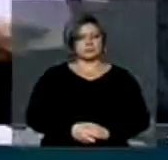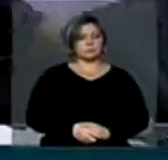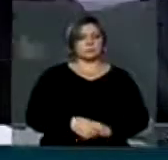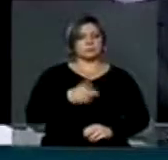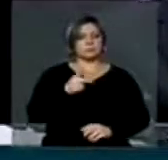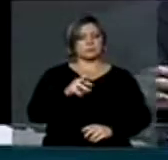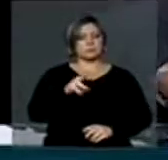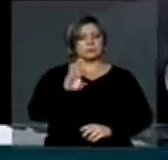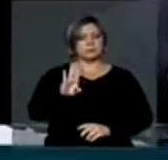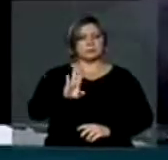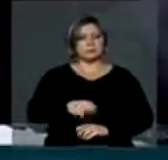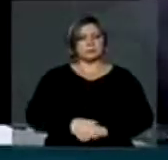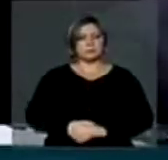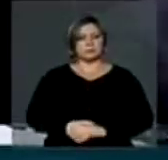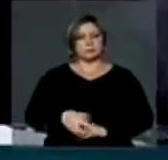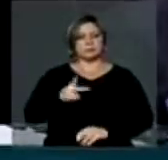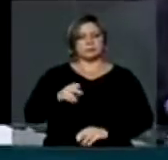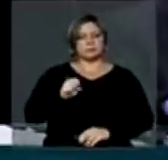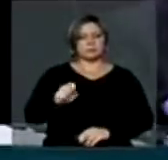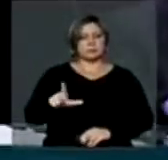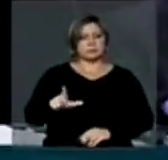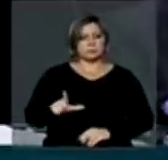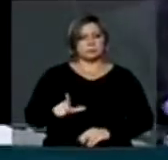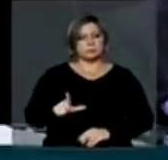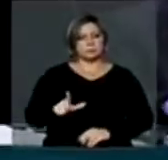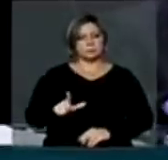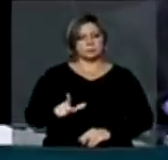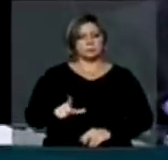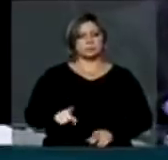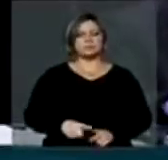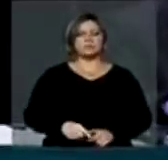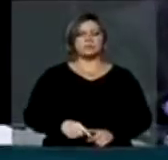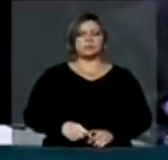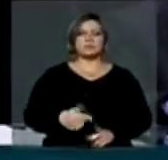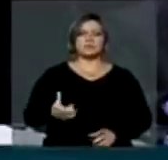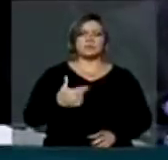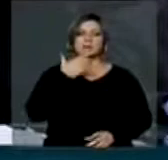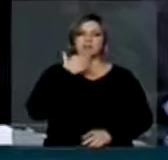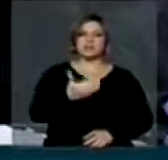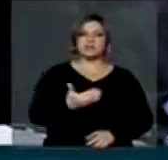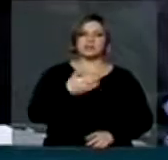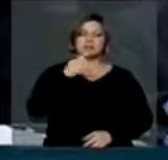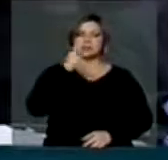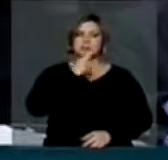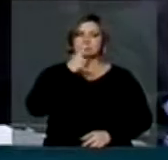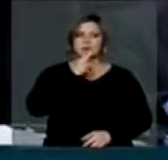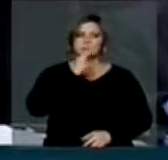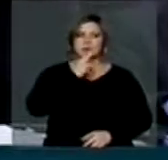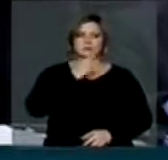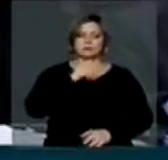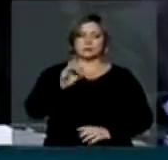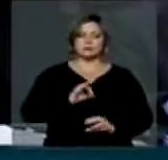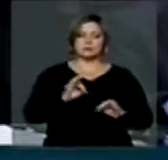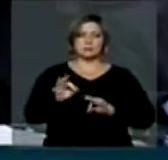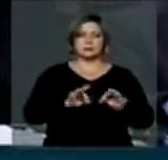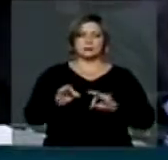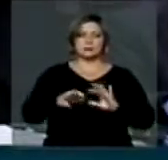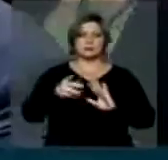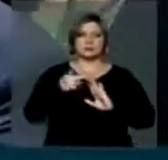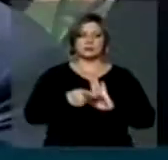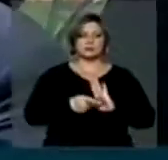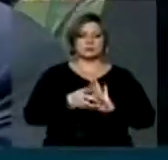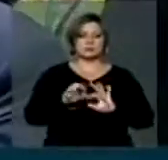PRB, PSOL, Sr. Presidente, o PSOL é favorável à surgência, ao mérito do